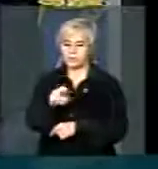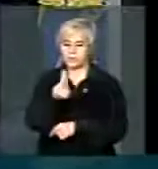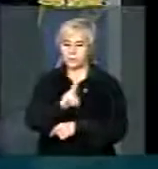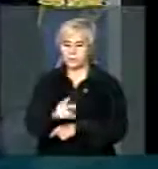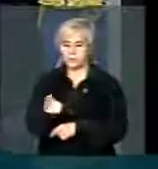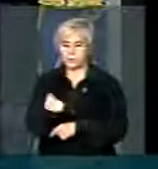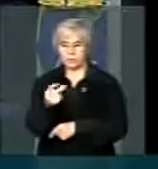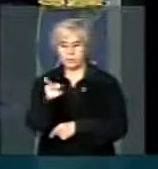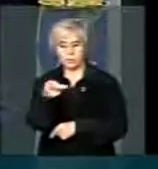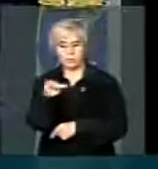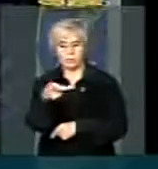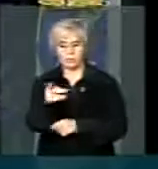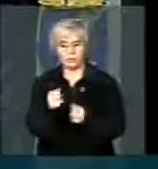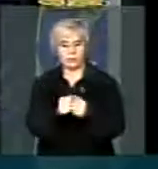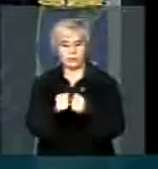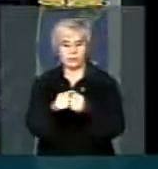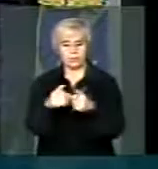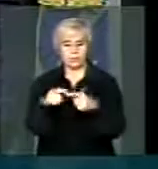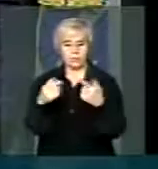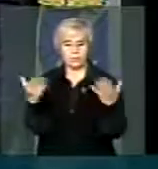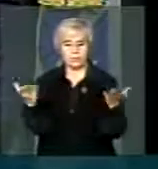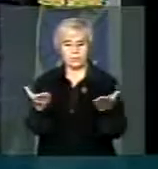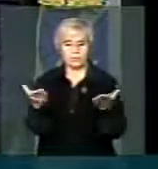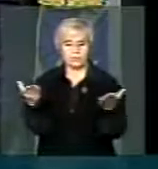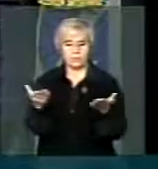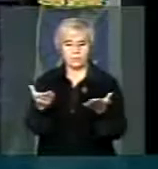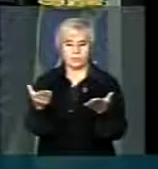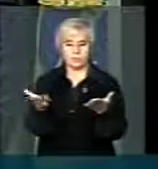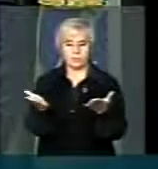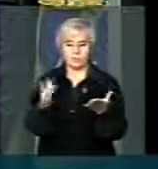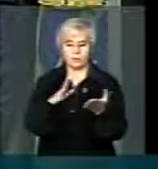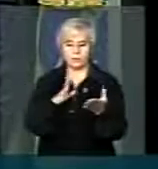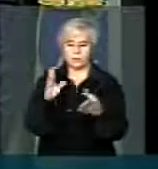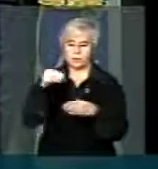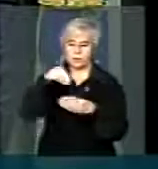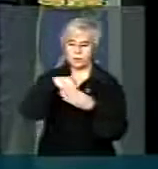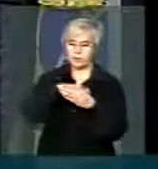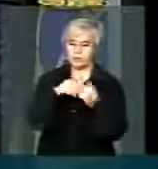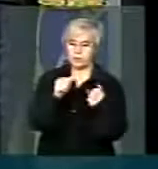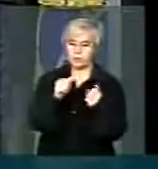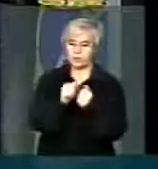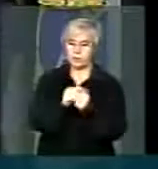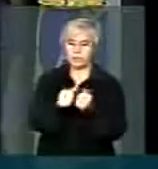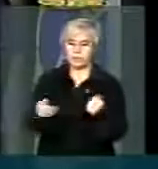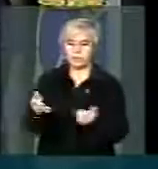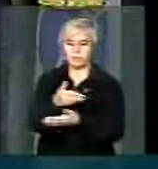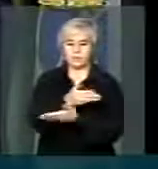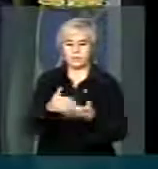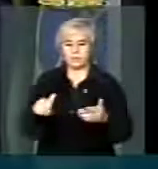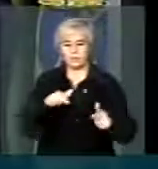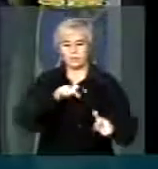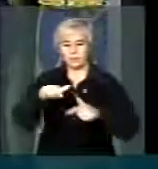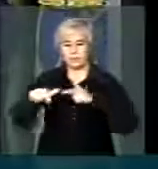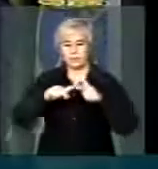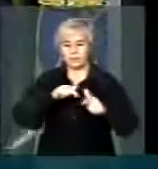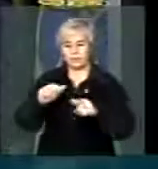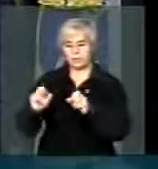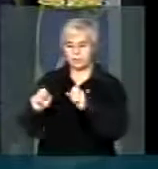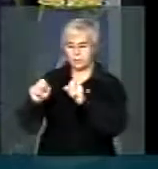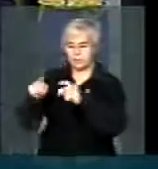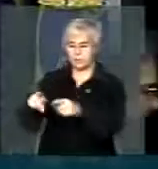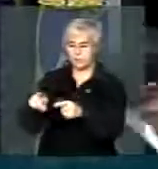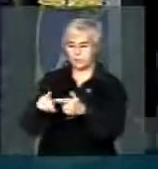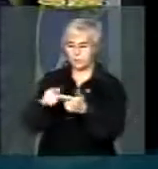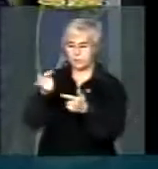que, no momento, inserem sobre o trabalho de aposentados e